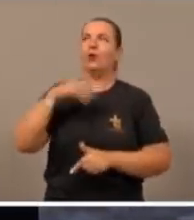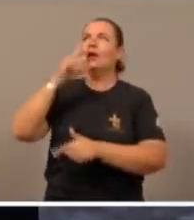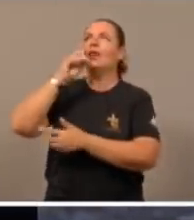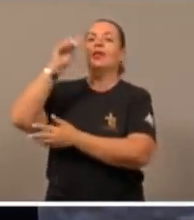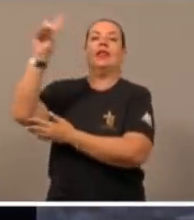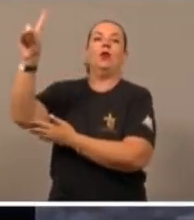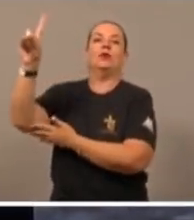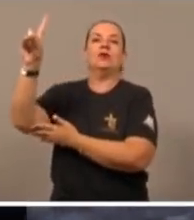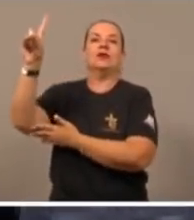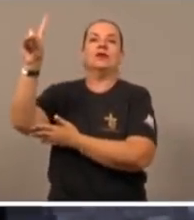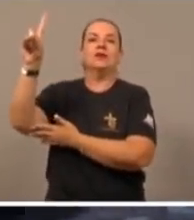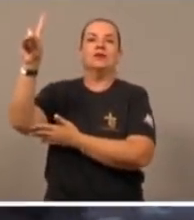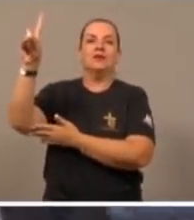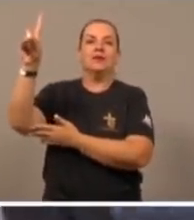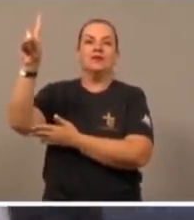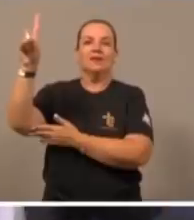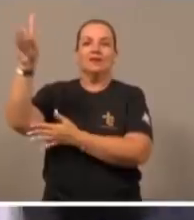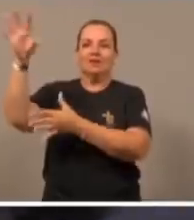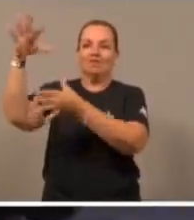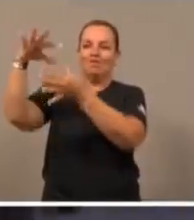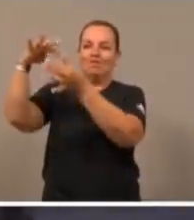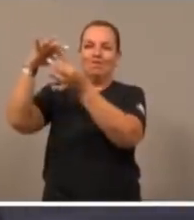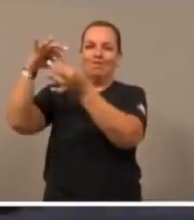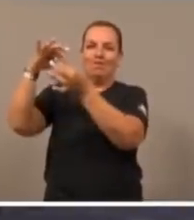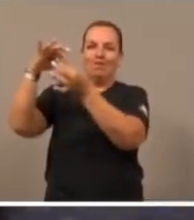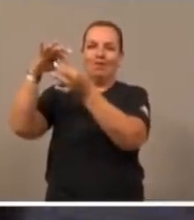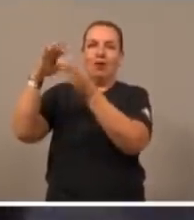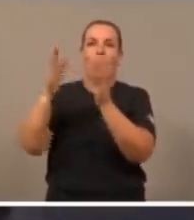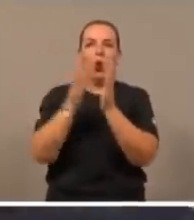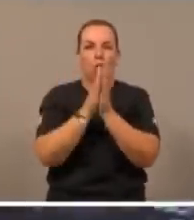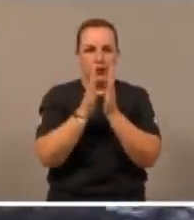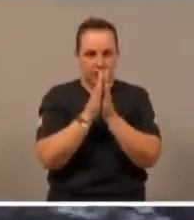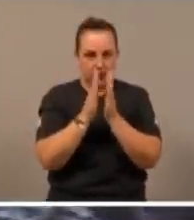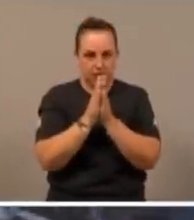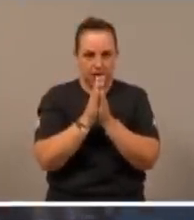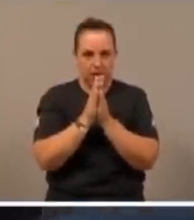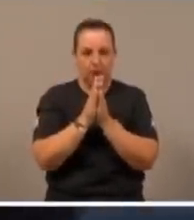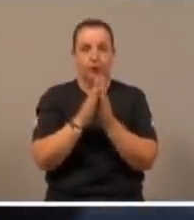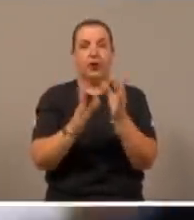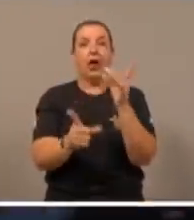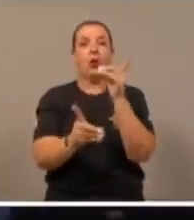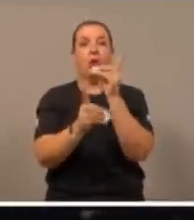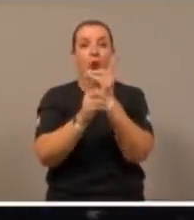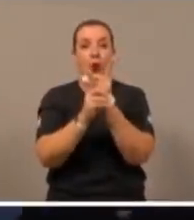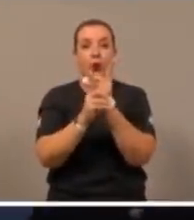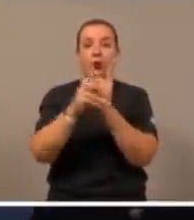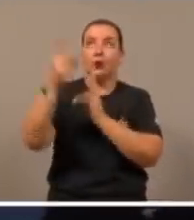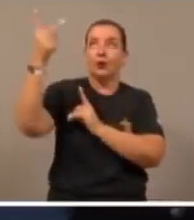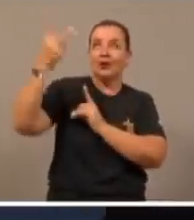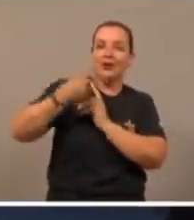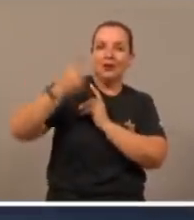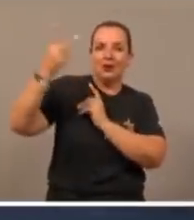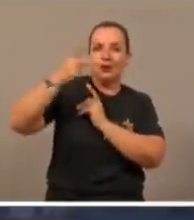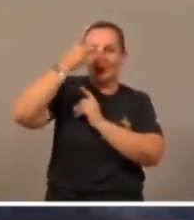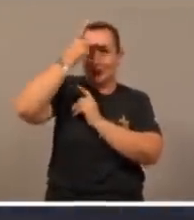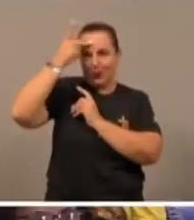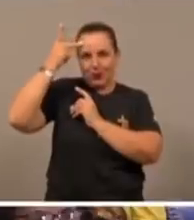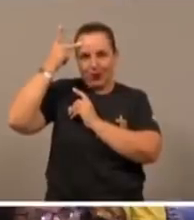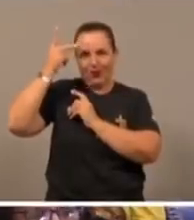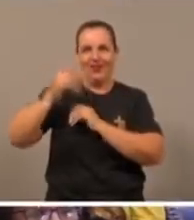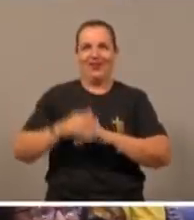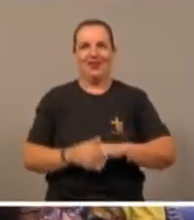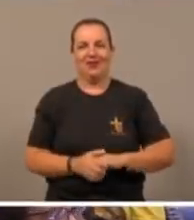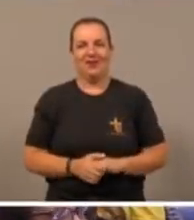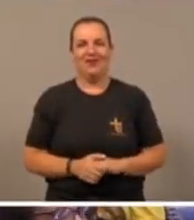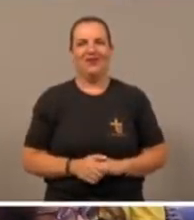encontro entre duas pessoas, repita comigo, oração, é o encontro entre duas pessoas, é